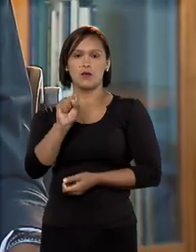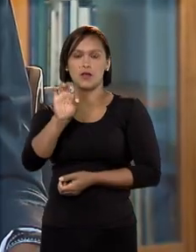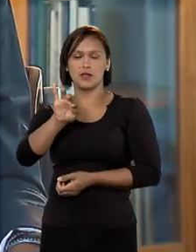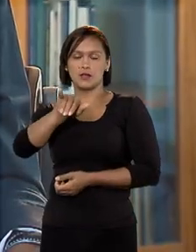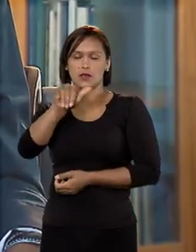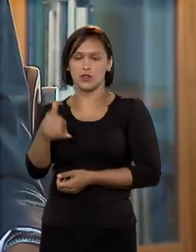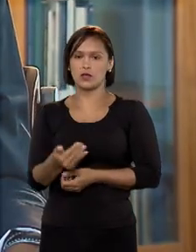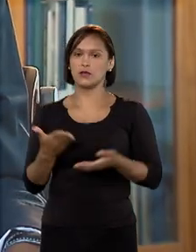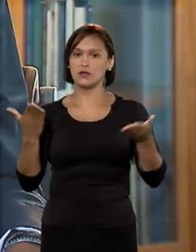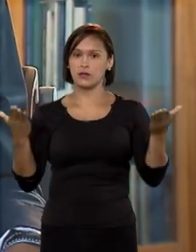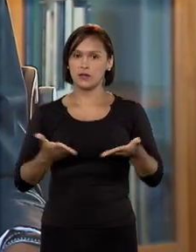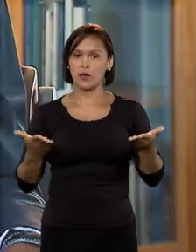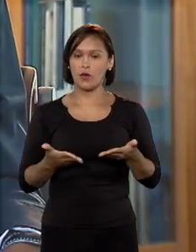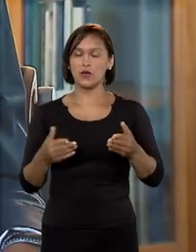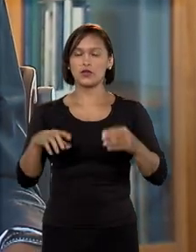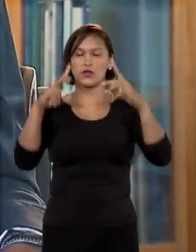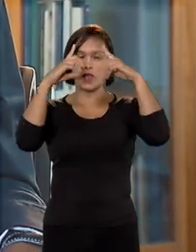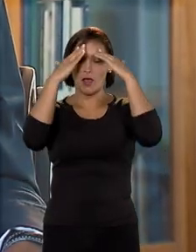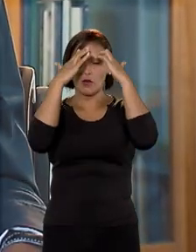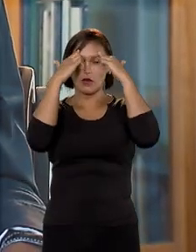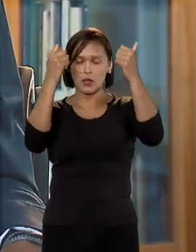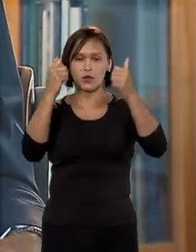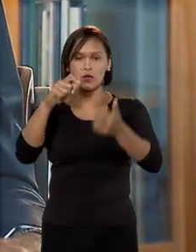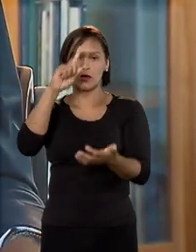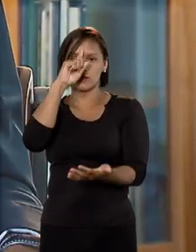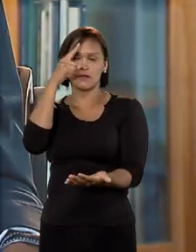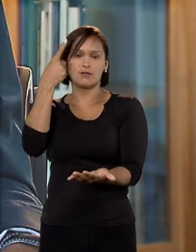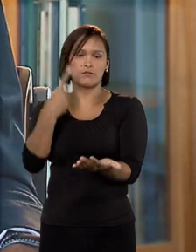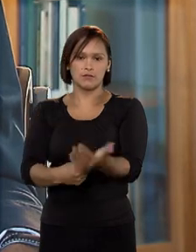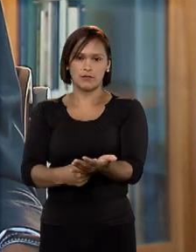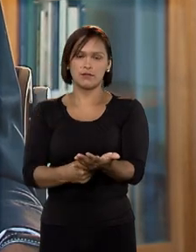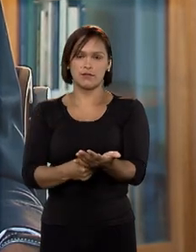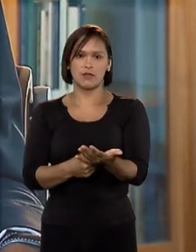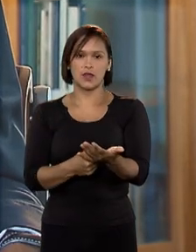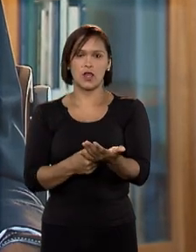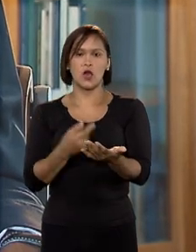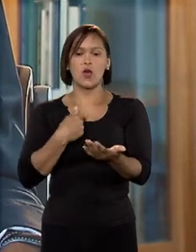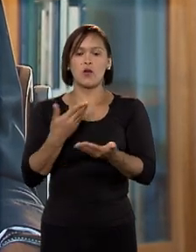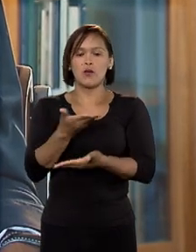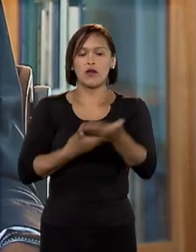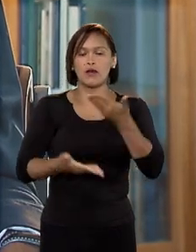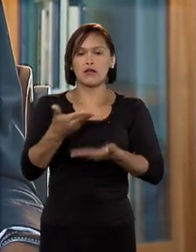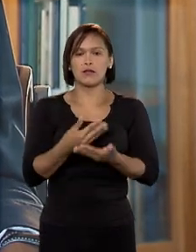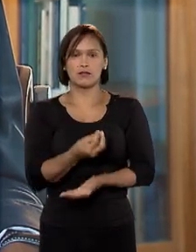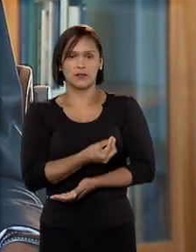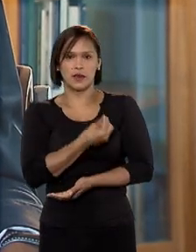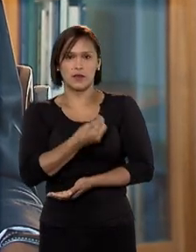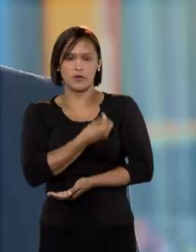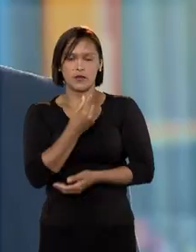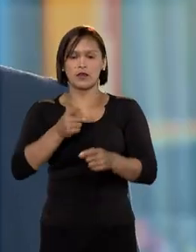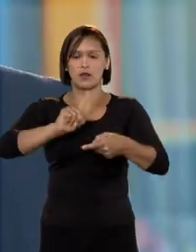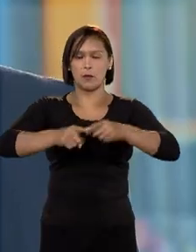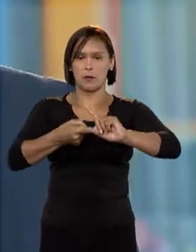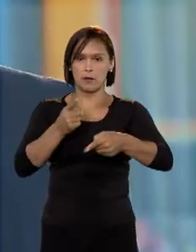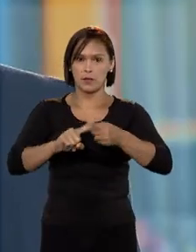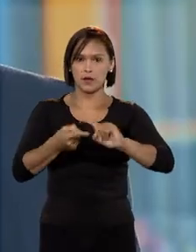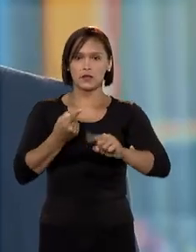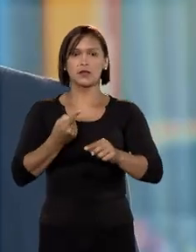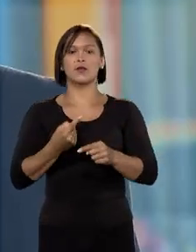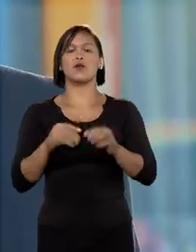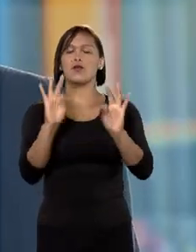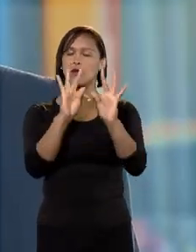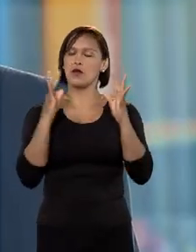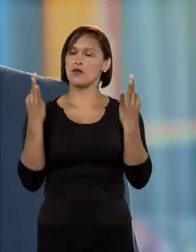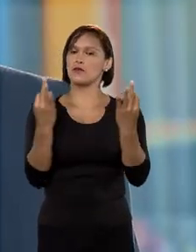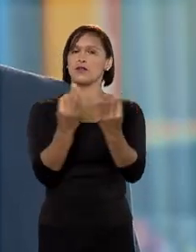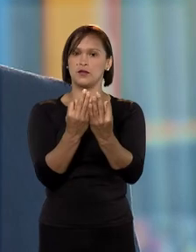STJ hoje é o tribunal que decide com relação à vida, o patrimônio,